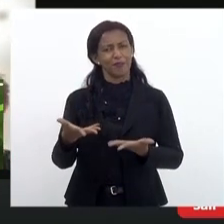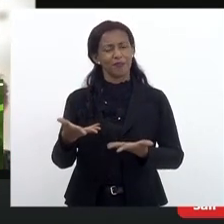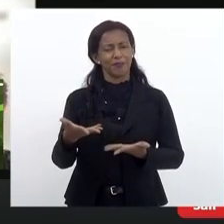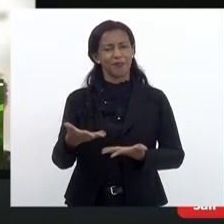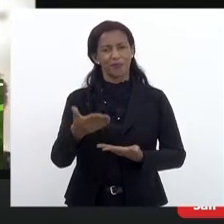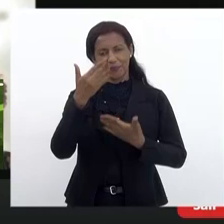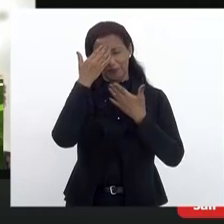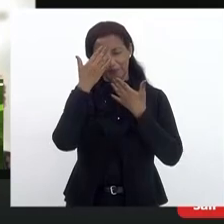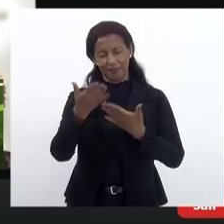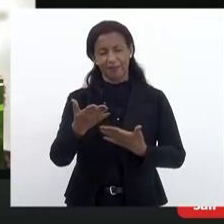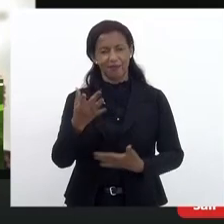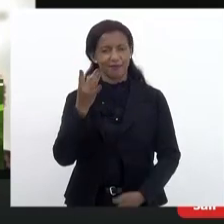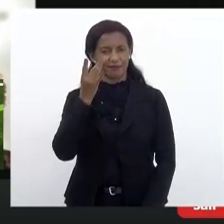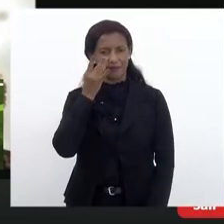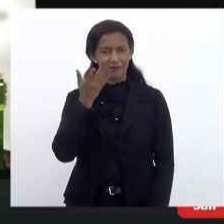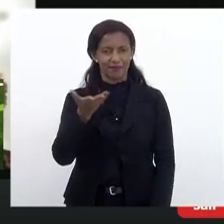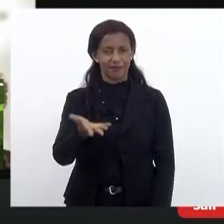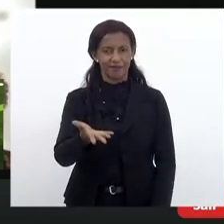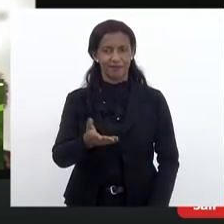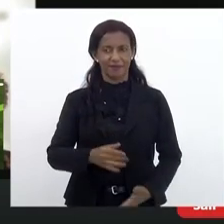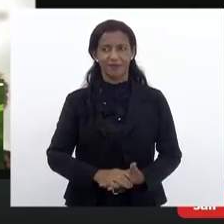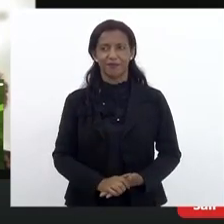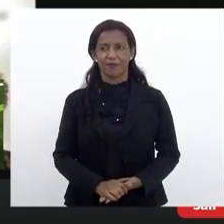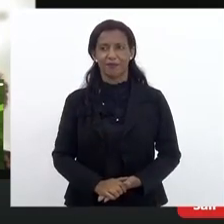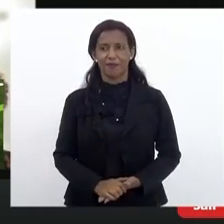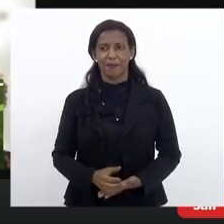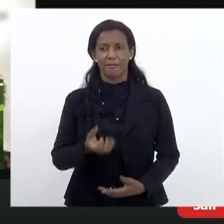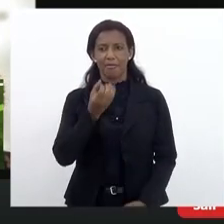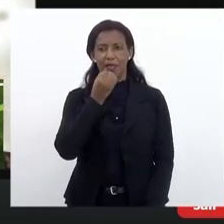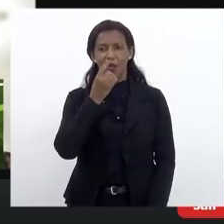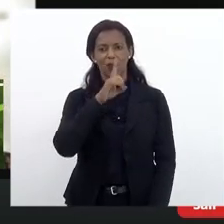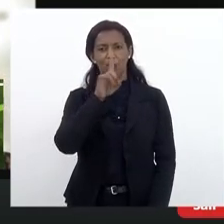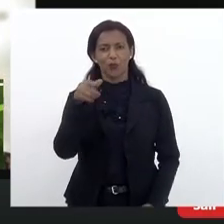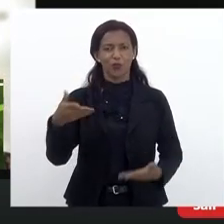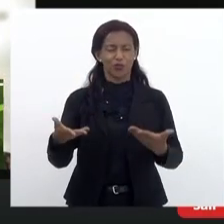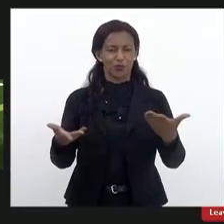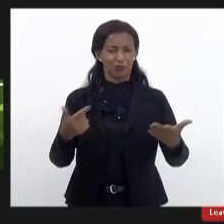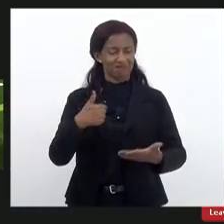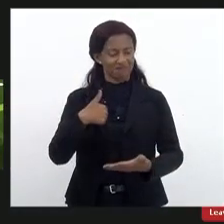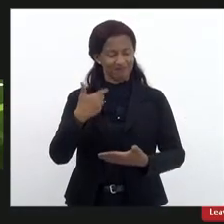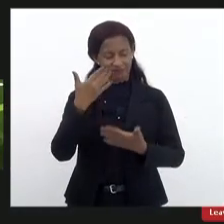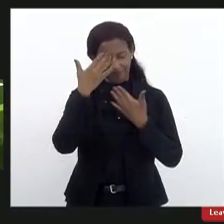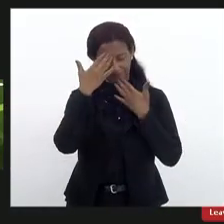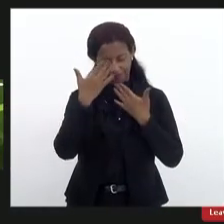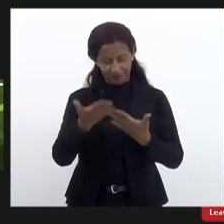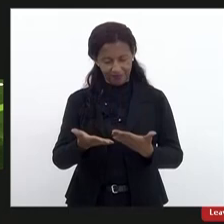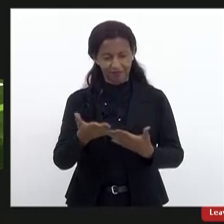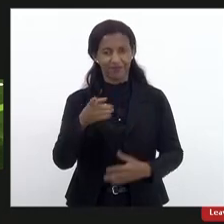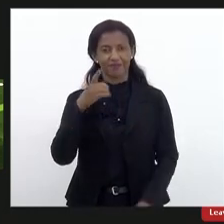mais uma vez. Bom dia a todos e todas, eu que agradeço, deputado,